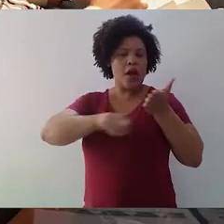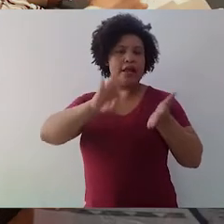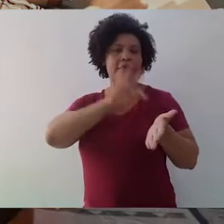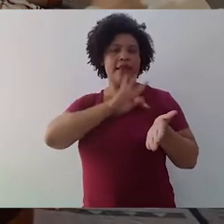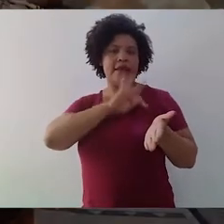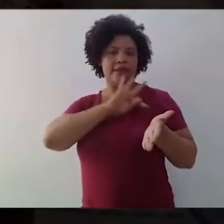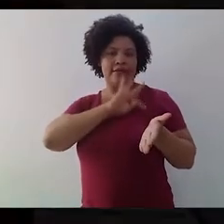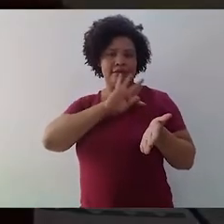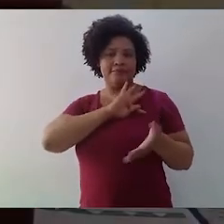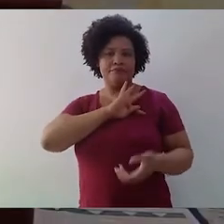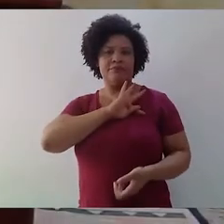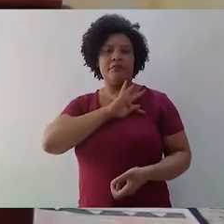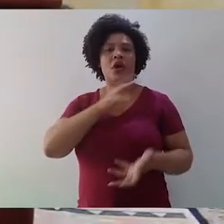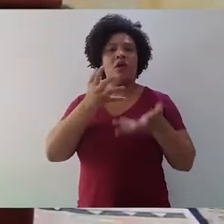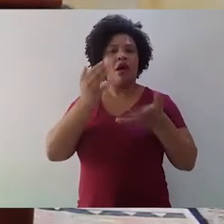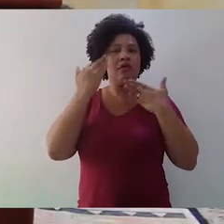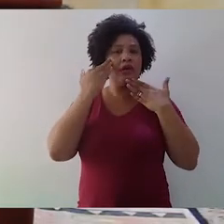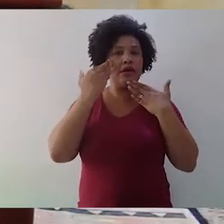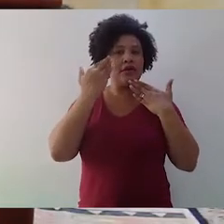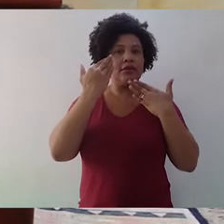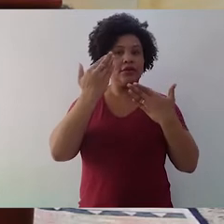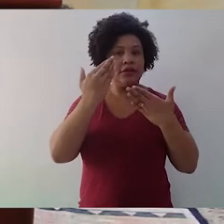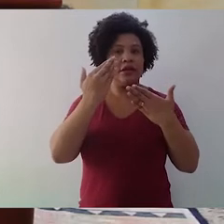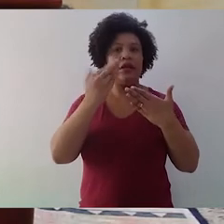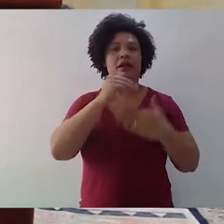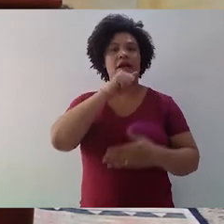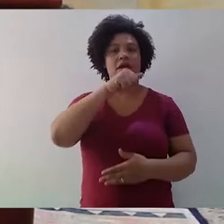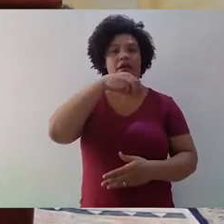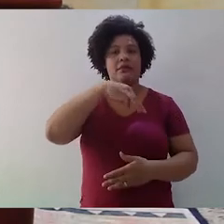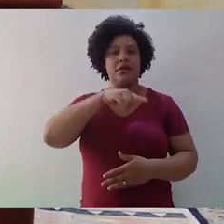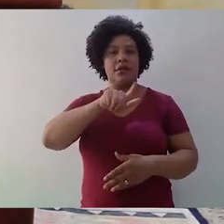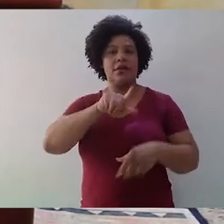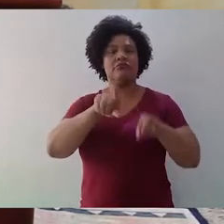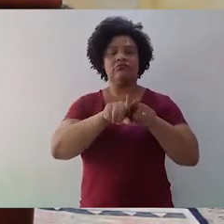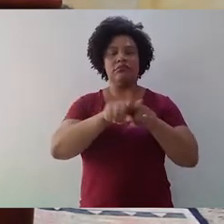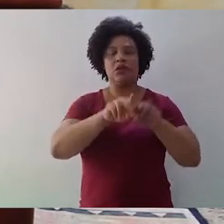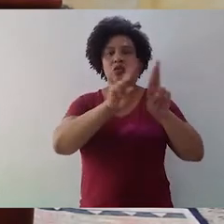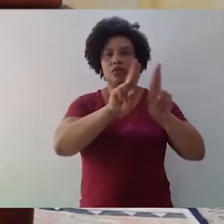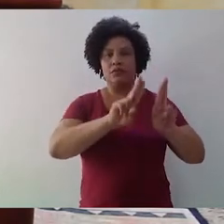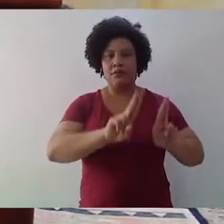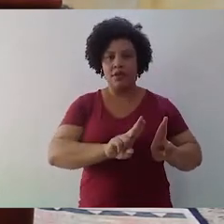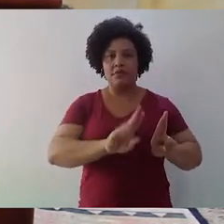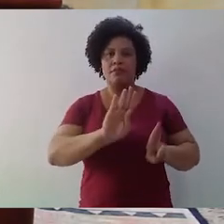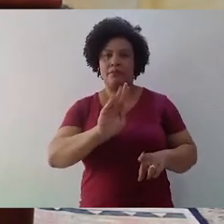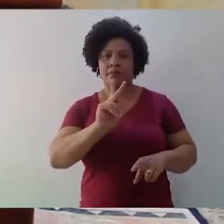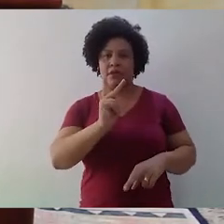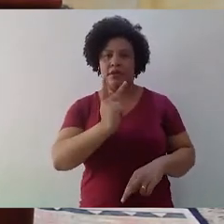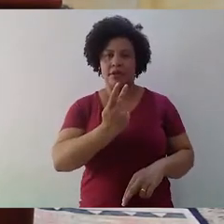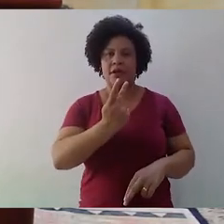escrita. Eu quero agradecer aqui à Academia Mineira de Letras e ao Instituto Unimed Belo Horizonte